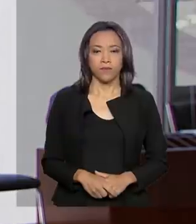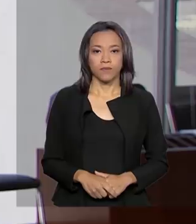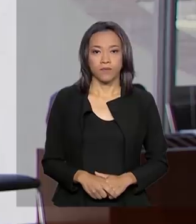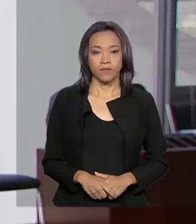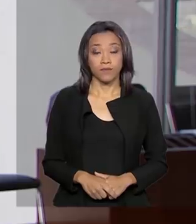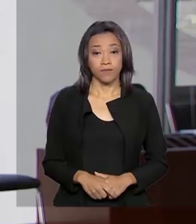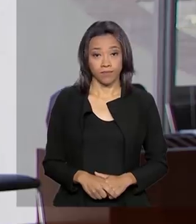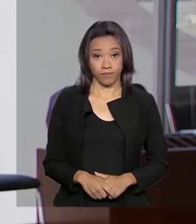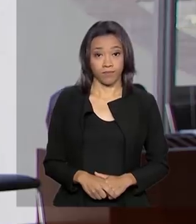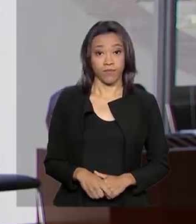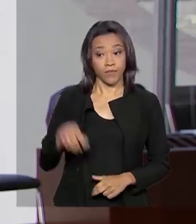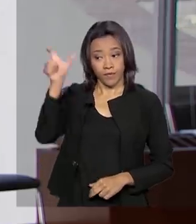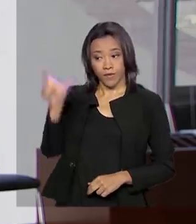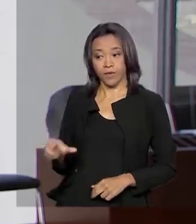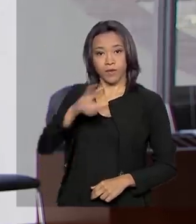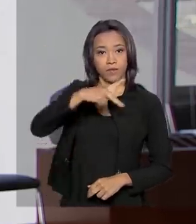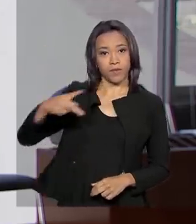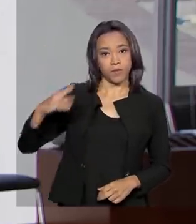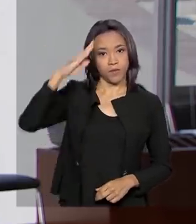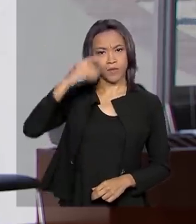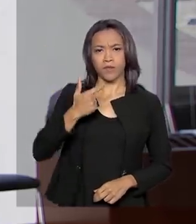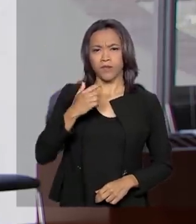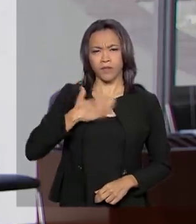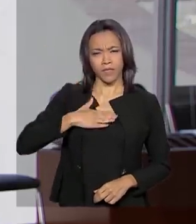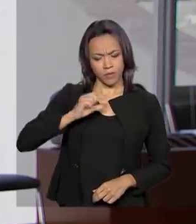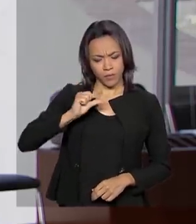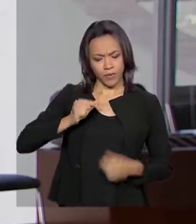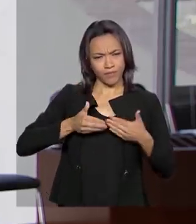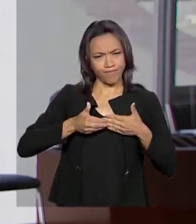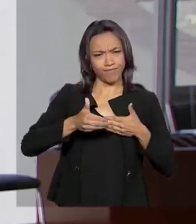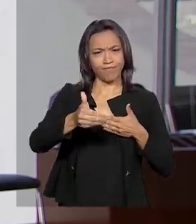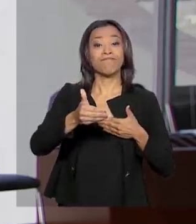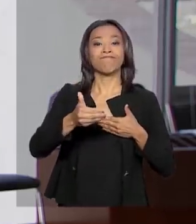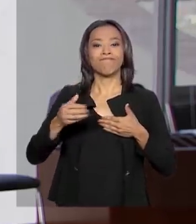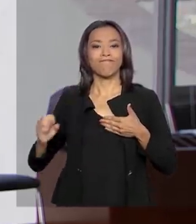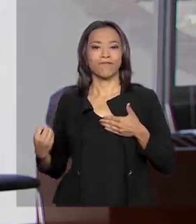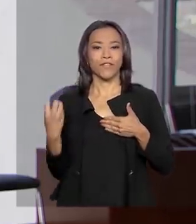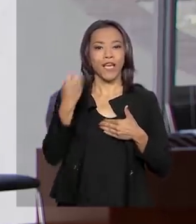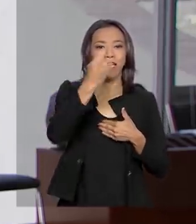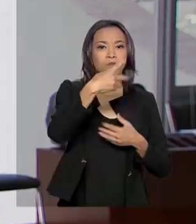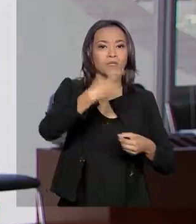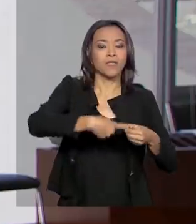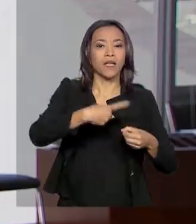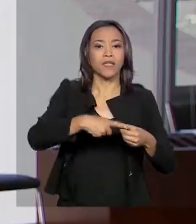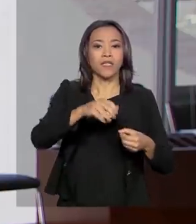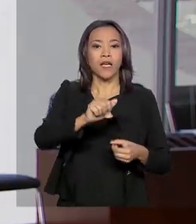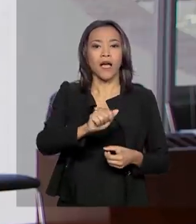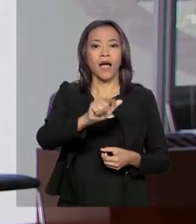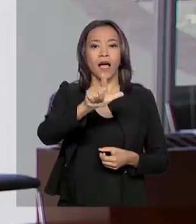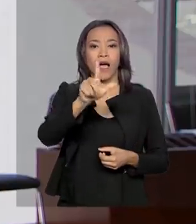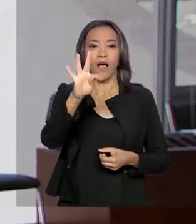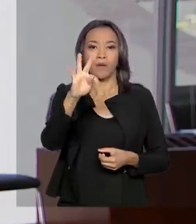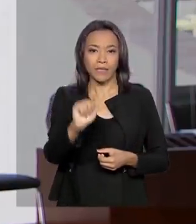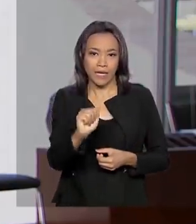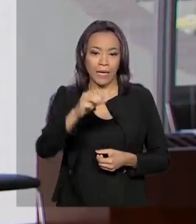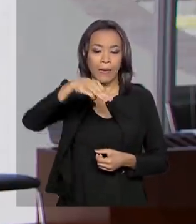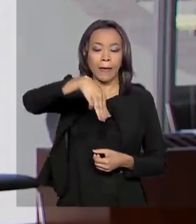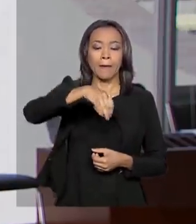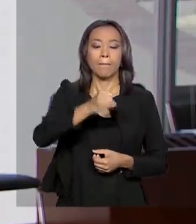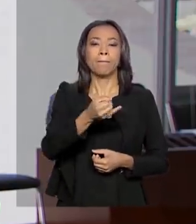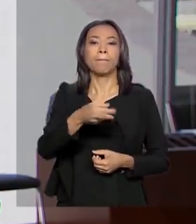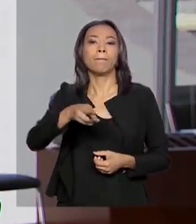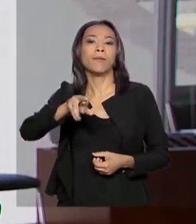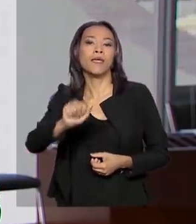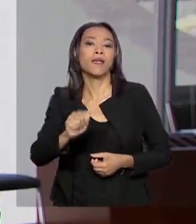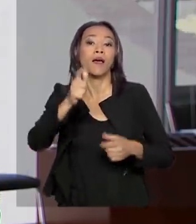E o presidente Jair Bolsonaro viaja daqui a pouquinho para Altamira, no Pará. Ele vai participar lá, ao lado do